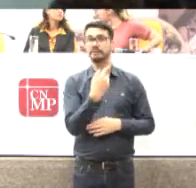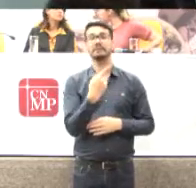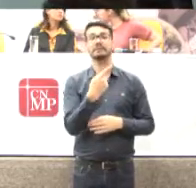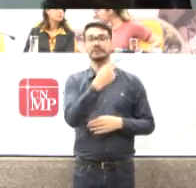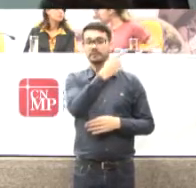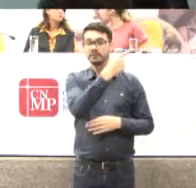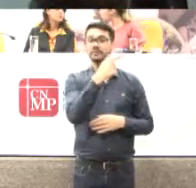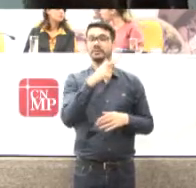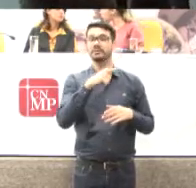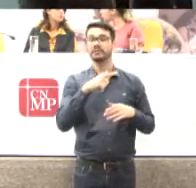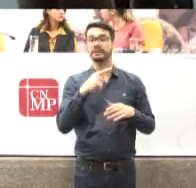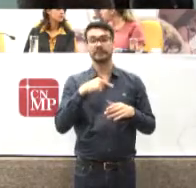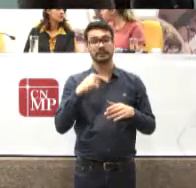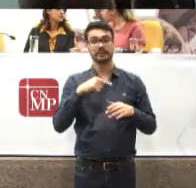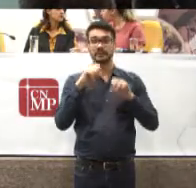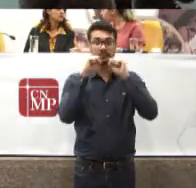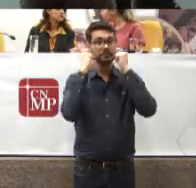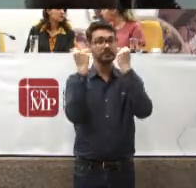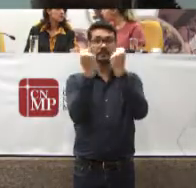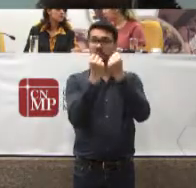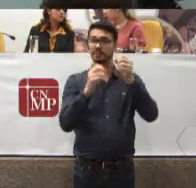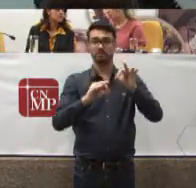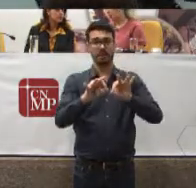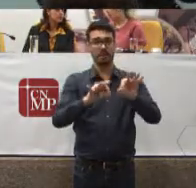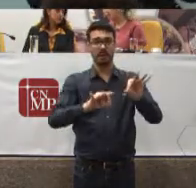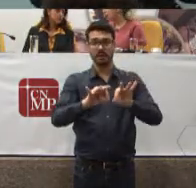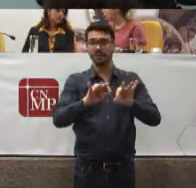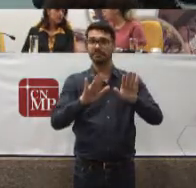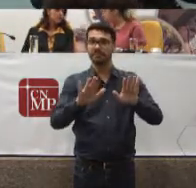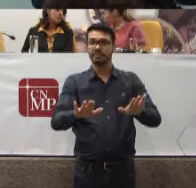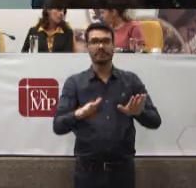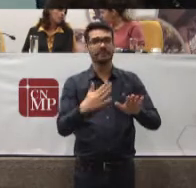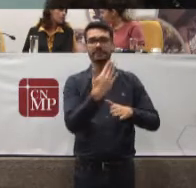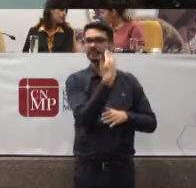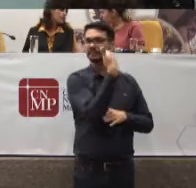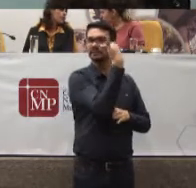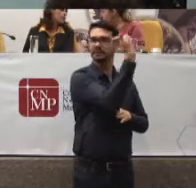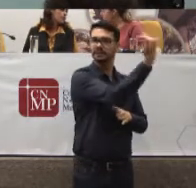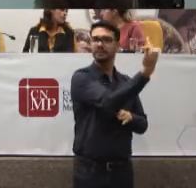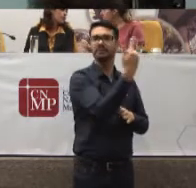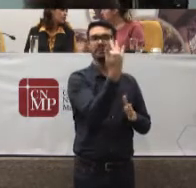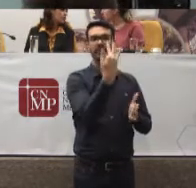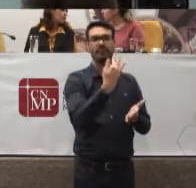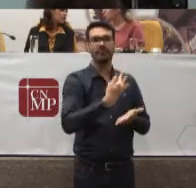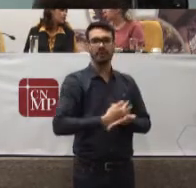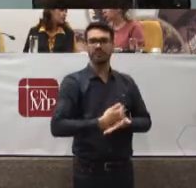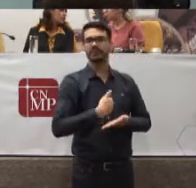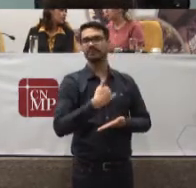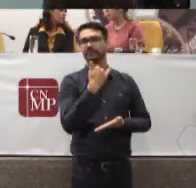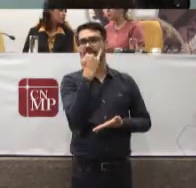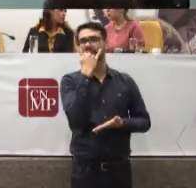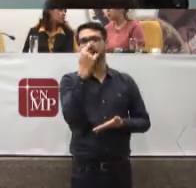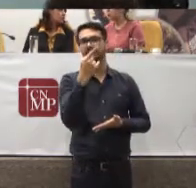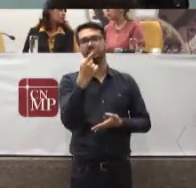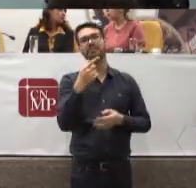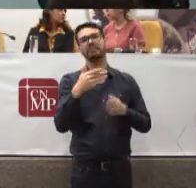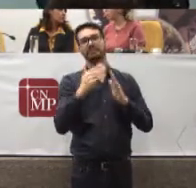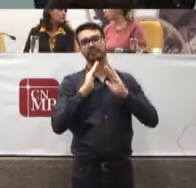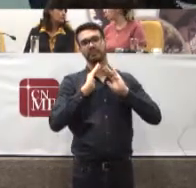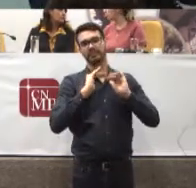envolvido Nesse seminário Mas involuntariamente Teve de se ausentar E me pediu Que